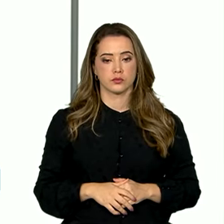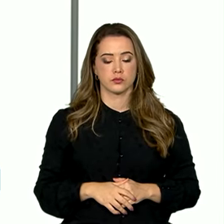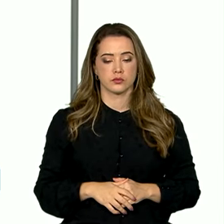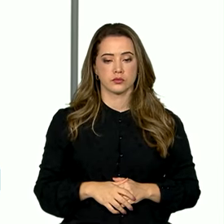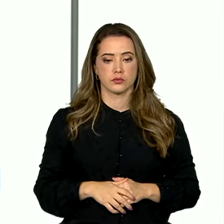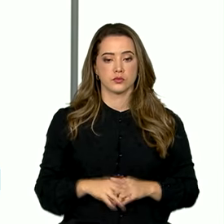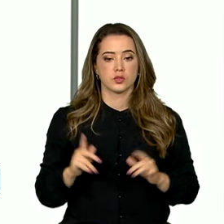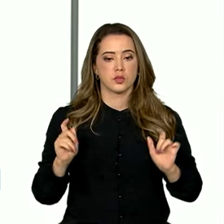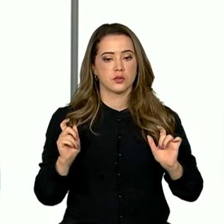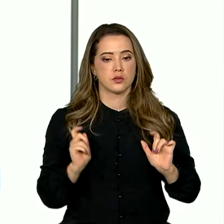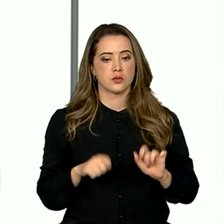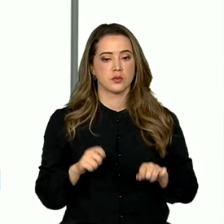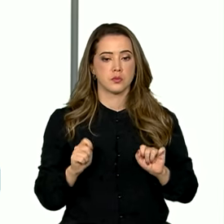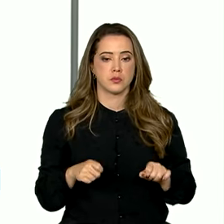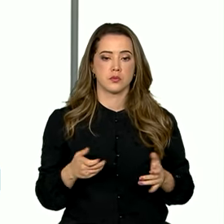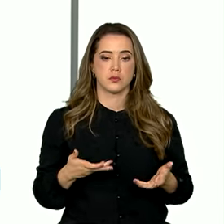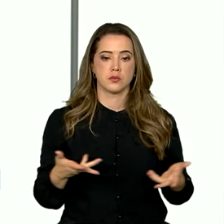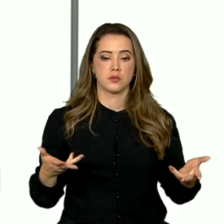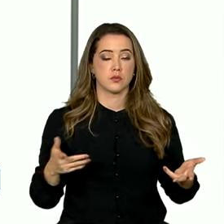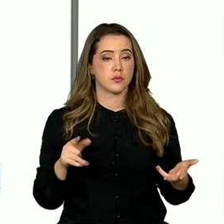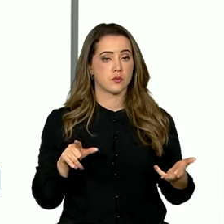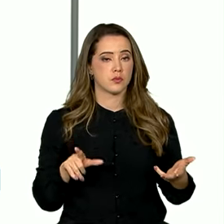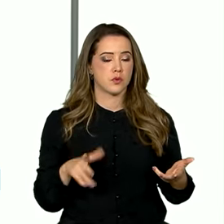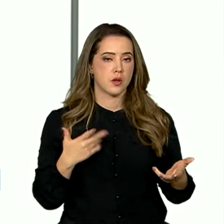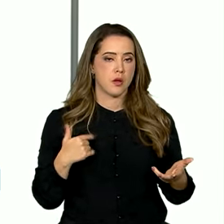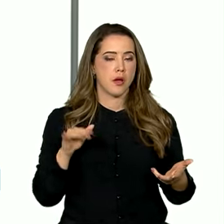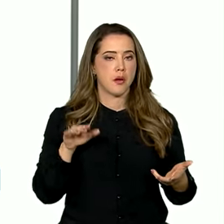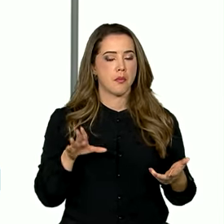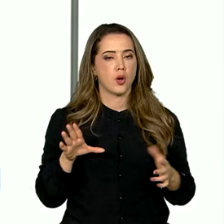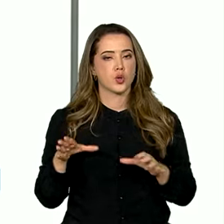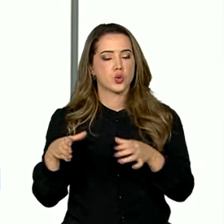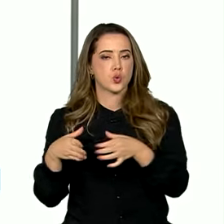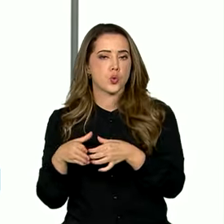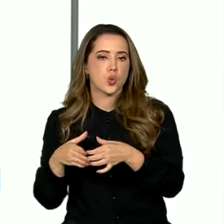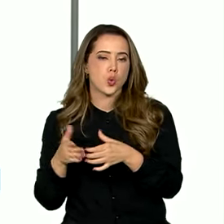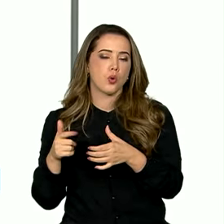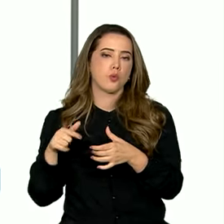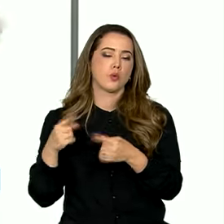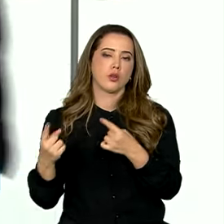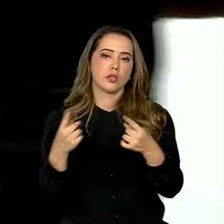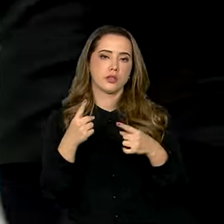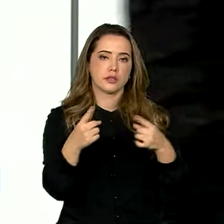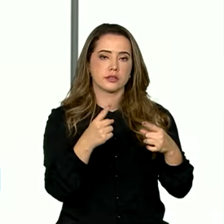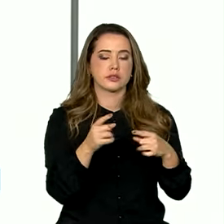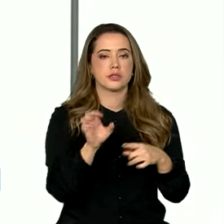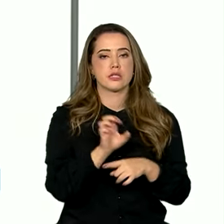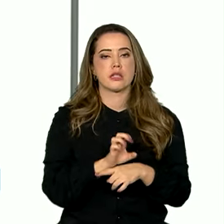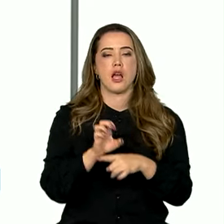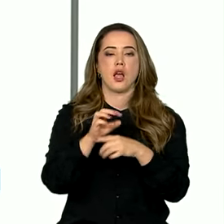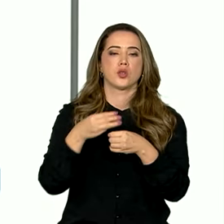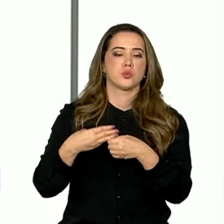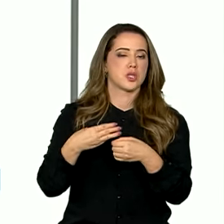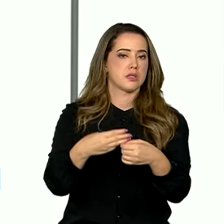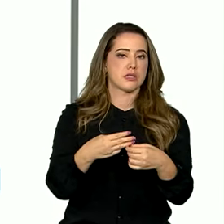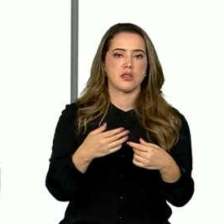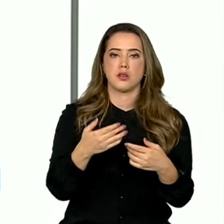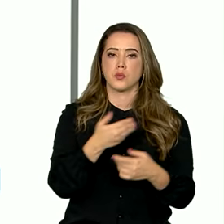podendo, à escuta, aos territórios, cada ente federado, enfim,